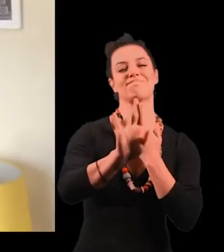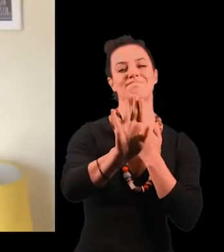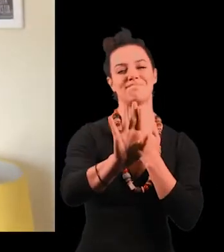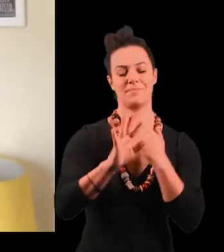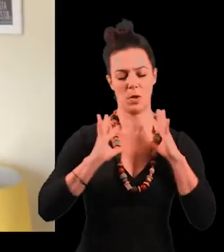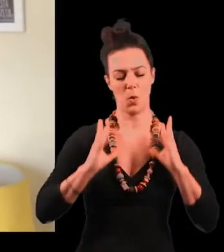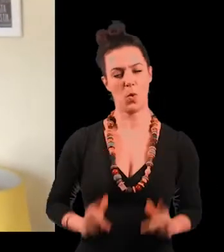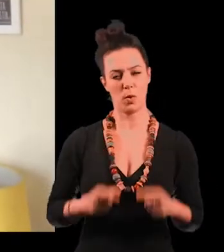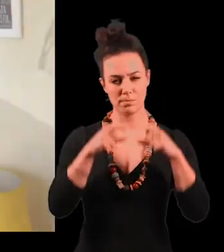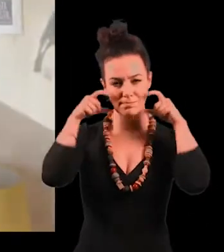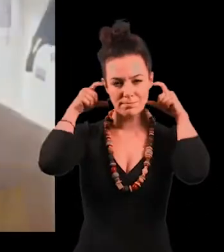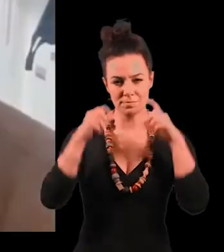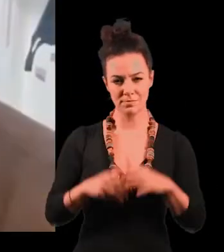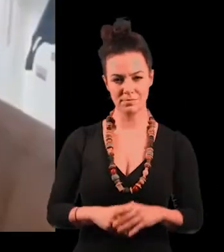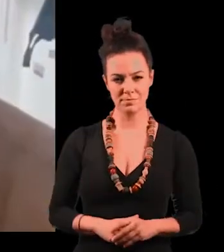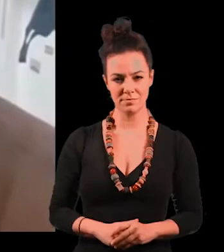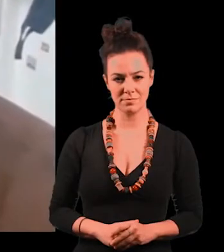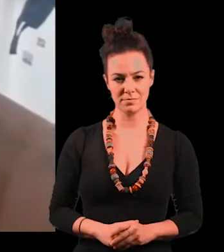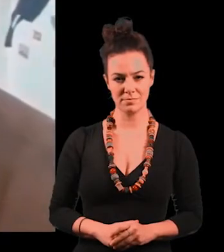e mascarado.